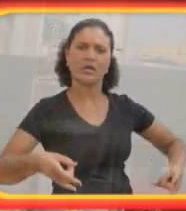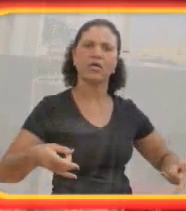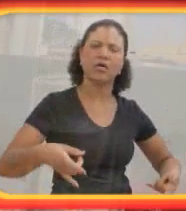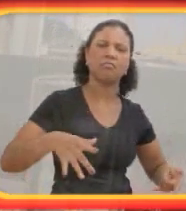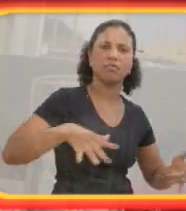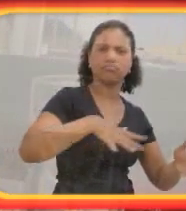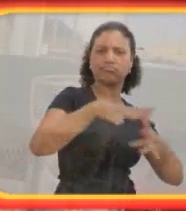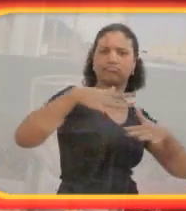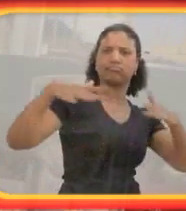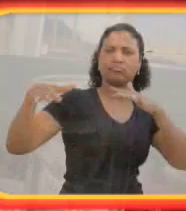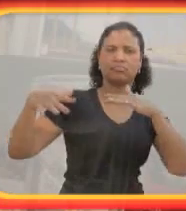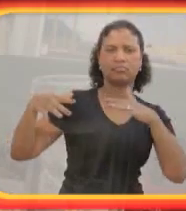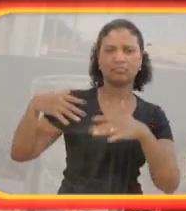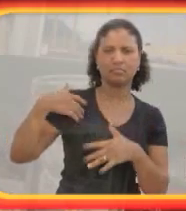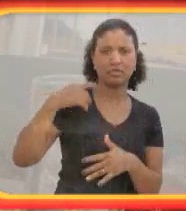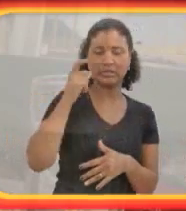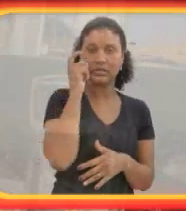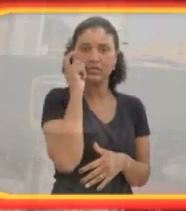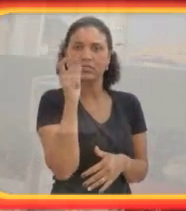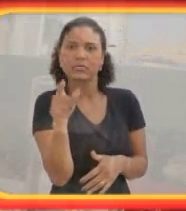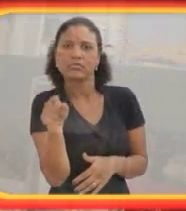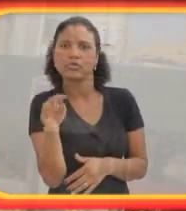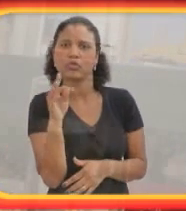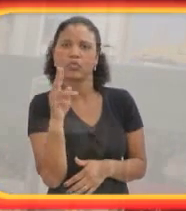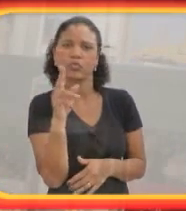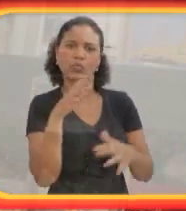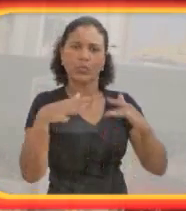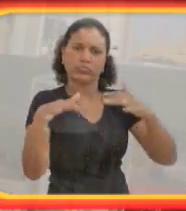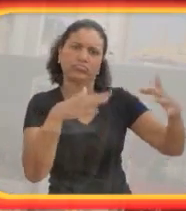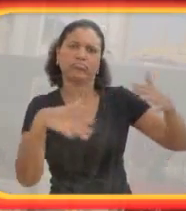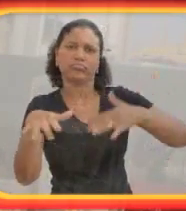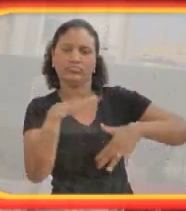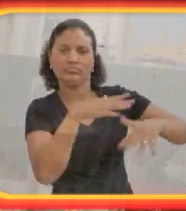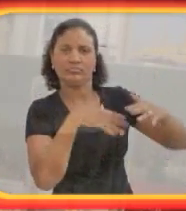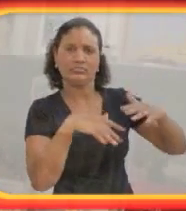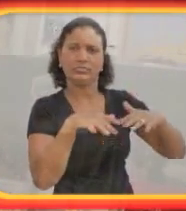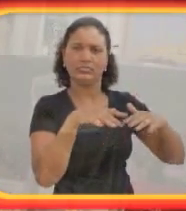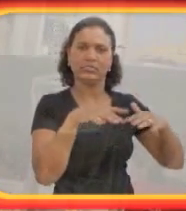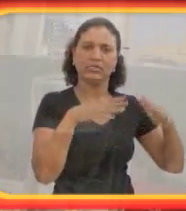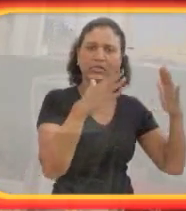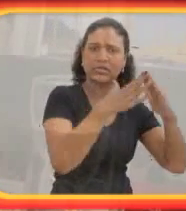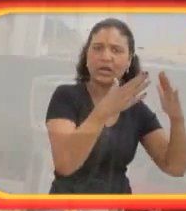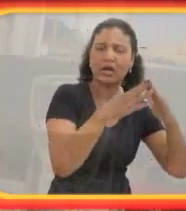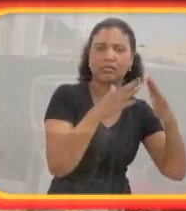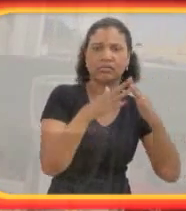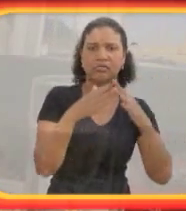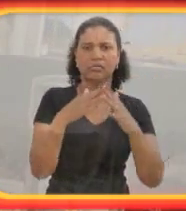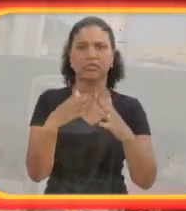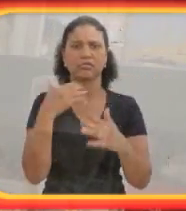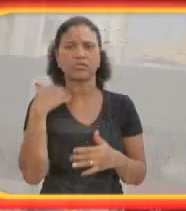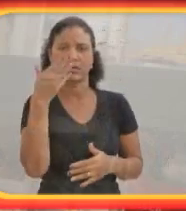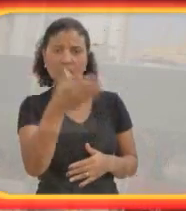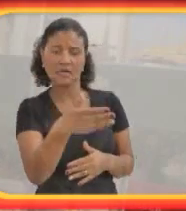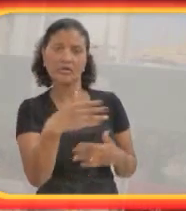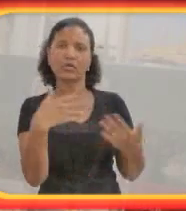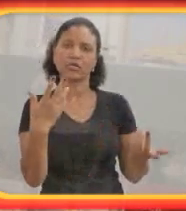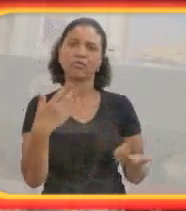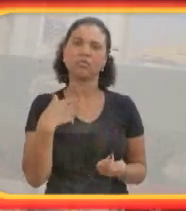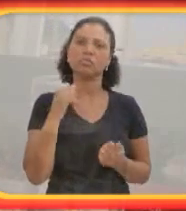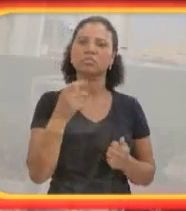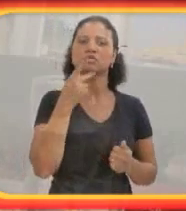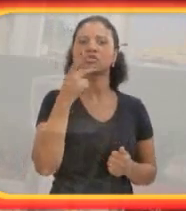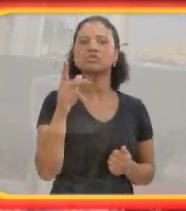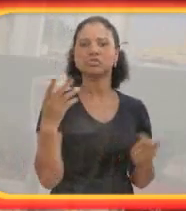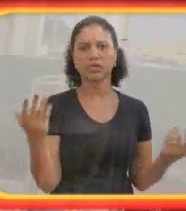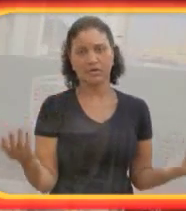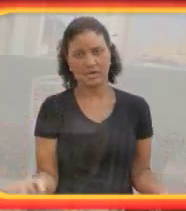ruas, carros, camas, tubulações. Eu era muito interessado em tubulações de todas as casas que eu ia. Eu